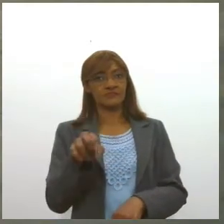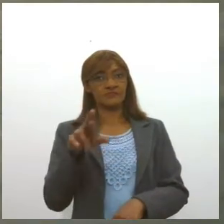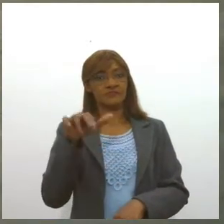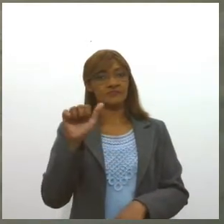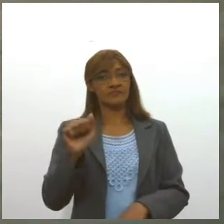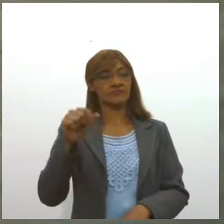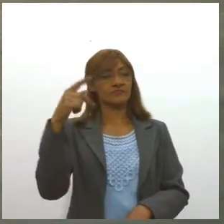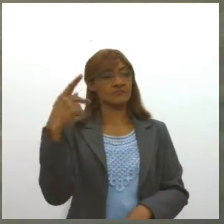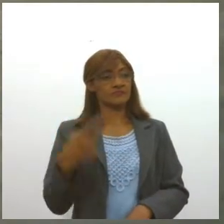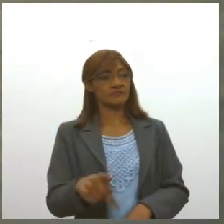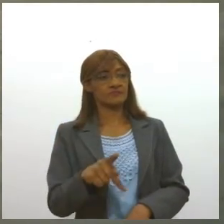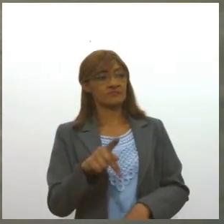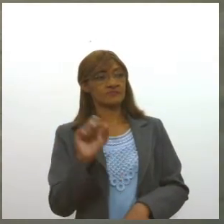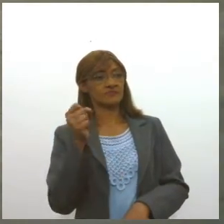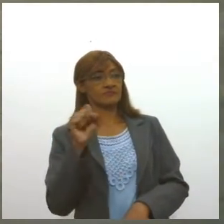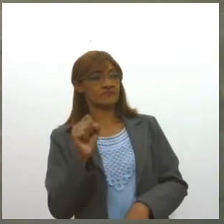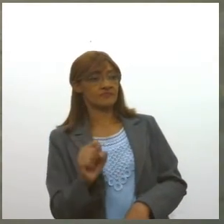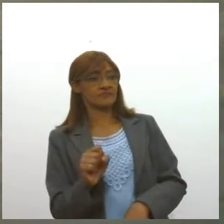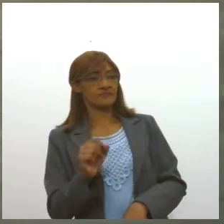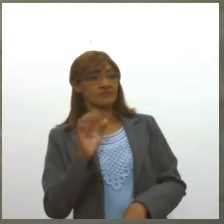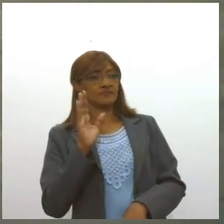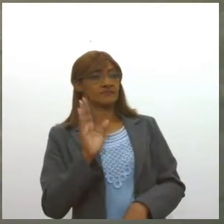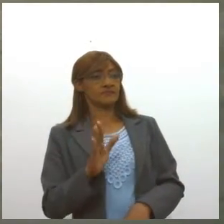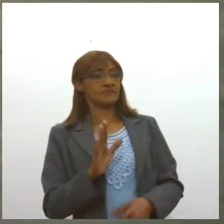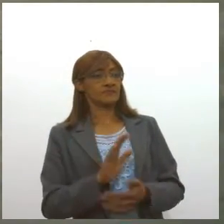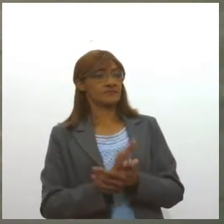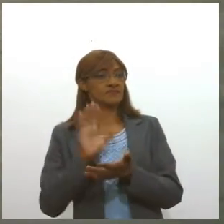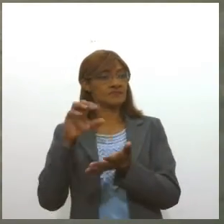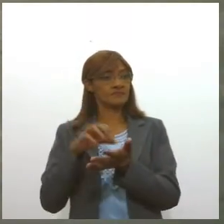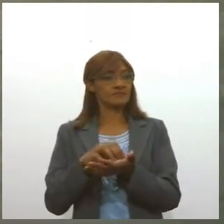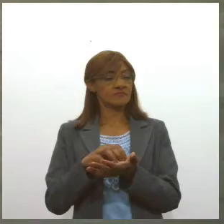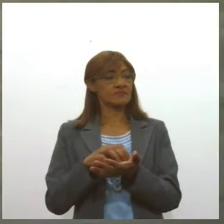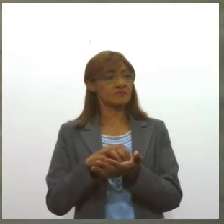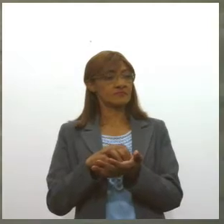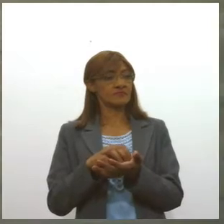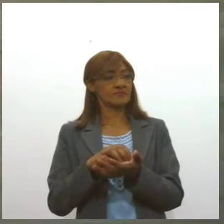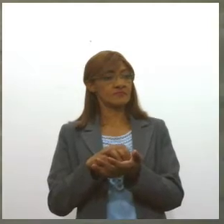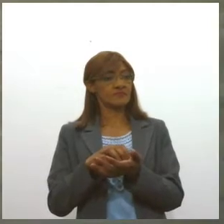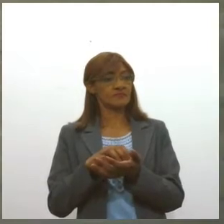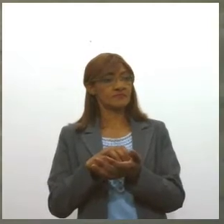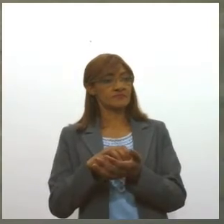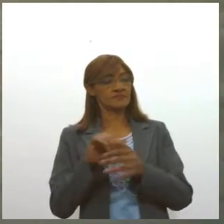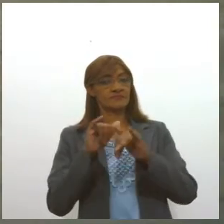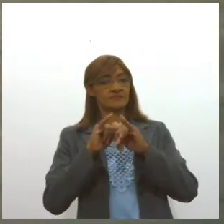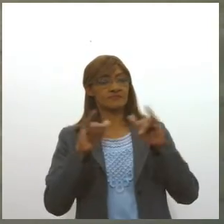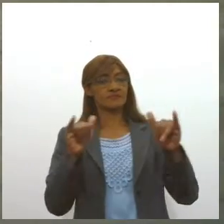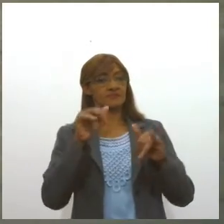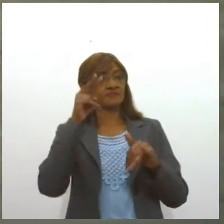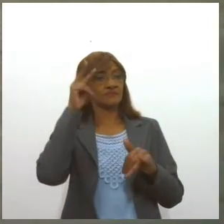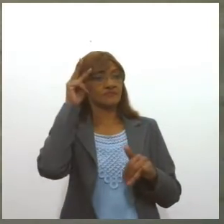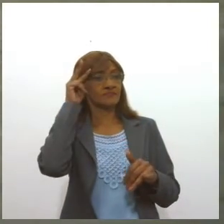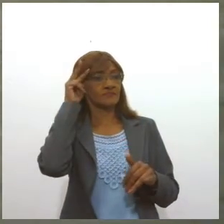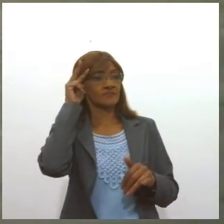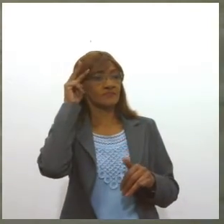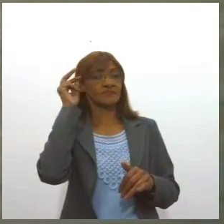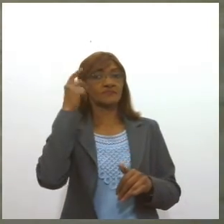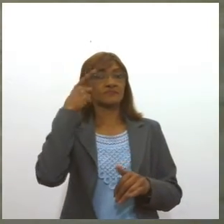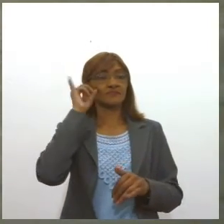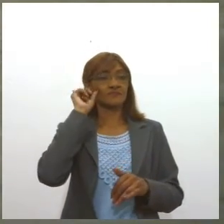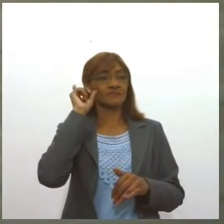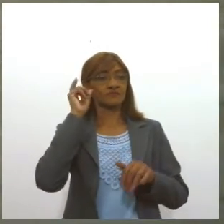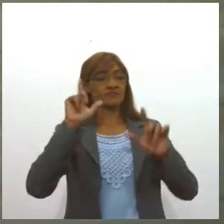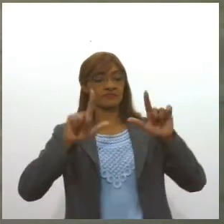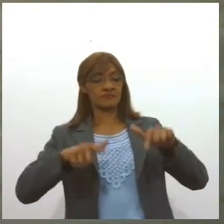Segundo a Defesa Civil Municipal, o caso foi registrado na última segunda-feira, né, no caso ontem, e a placa já foi